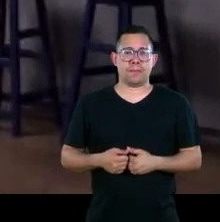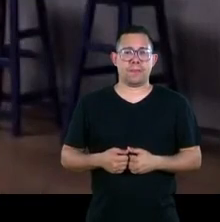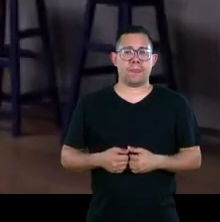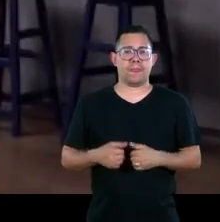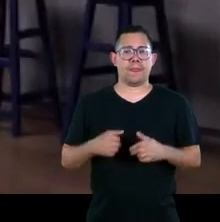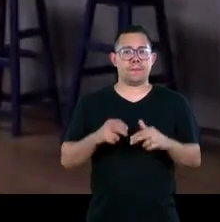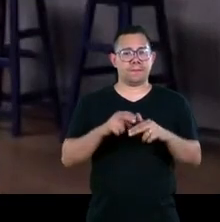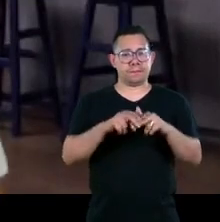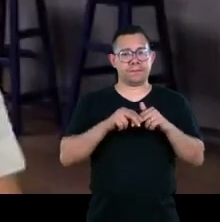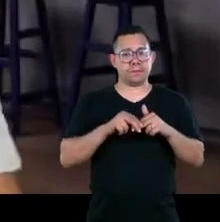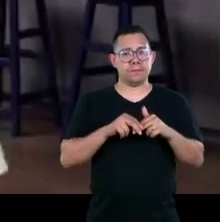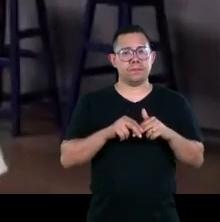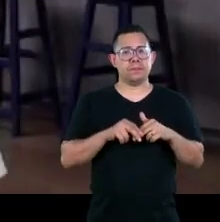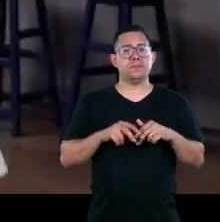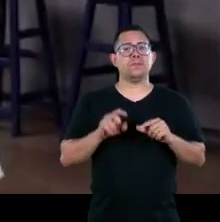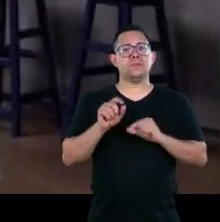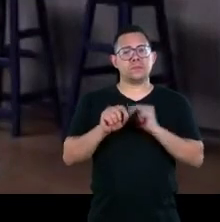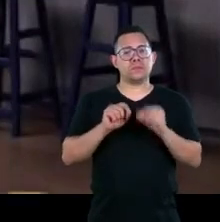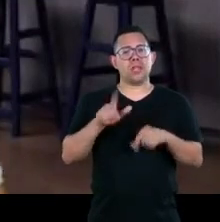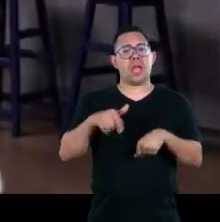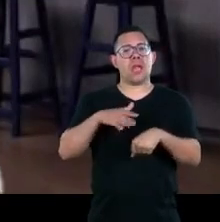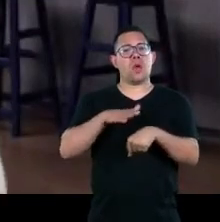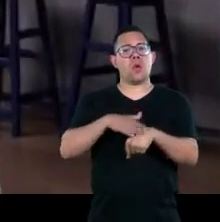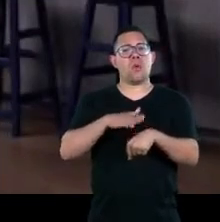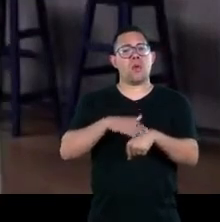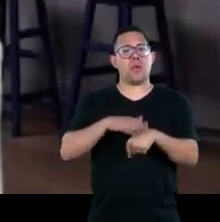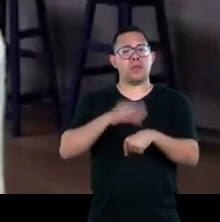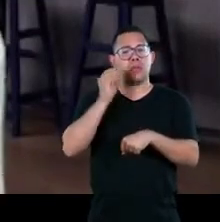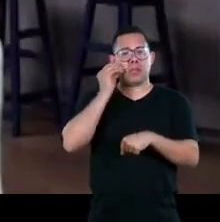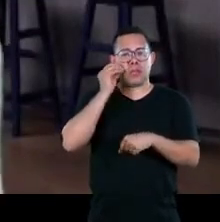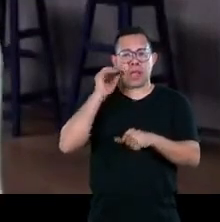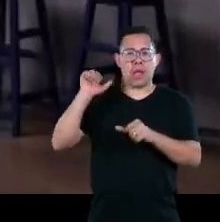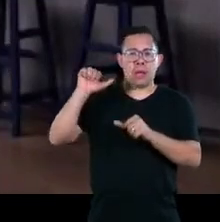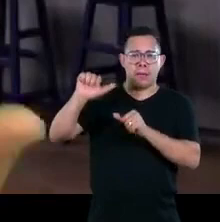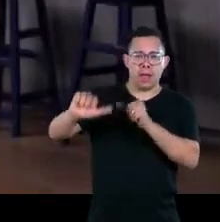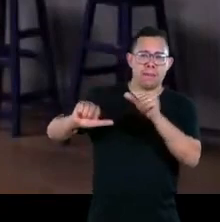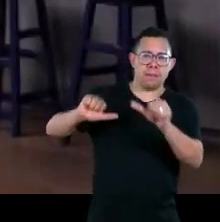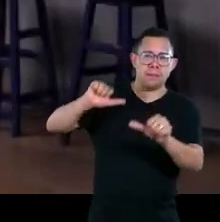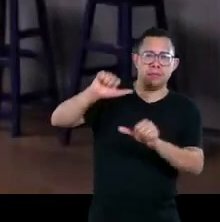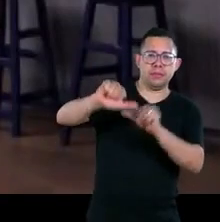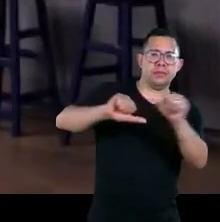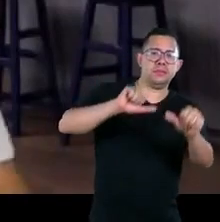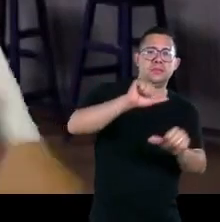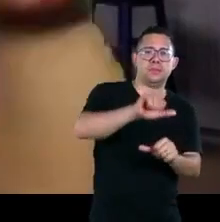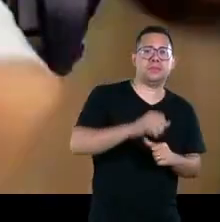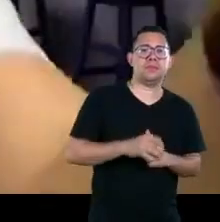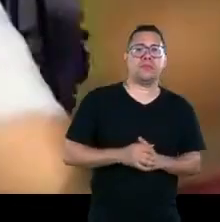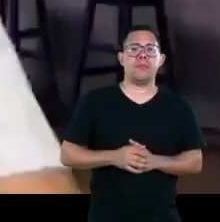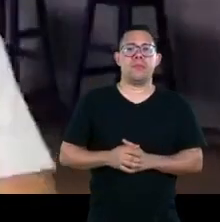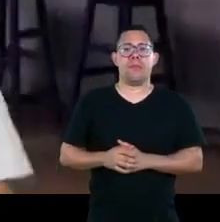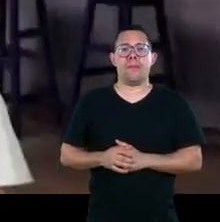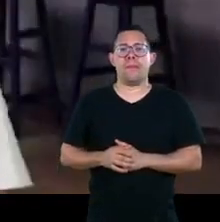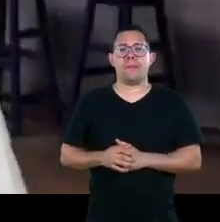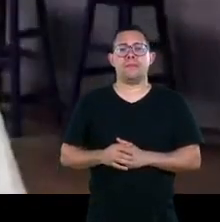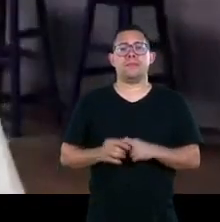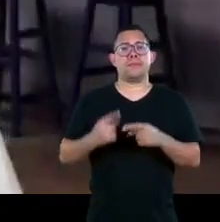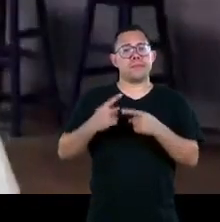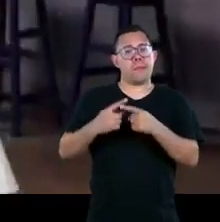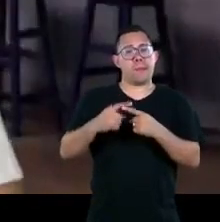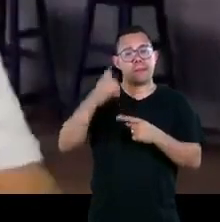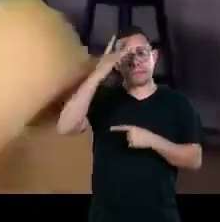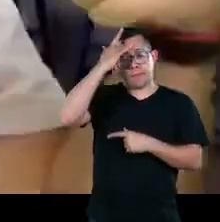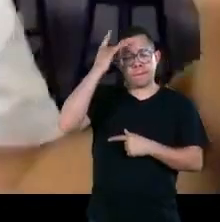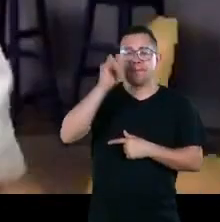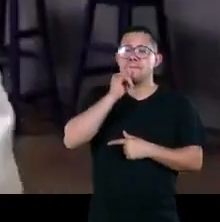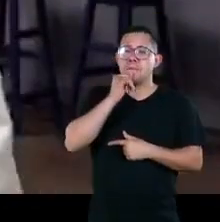fome como uma etapa essencial de se superar para que as outras etapas aconteçam porque uma pessoa com fome não consegue estudar não